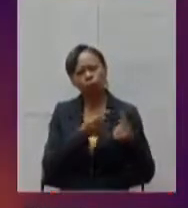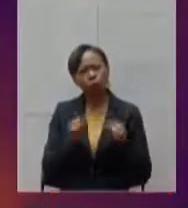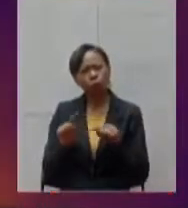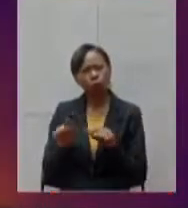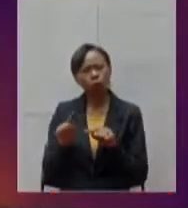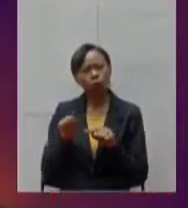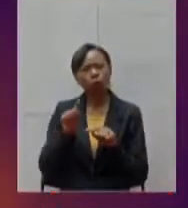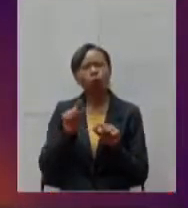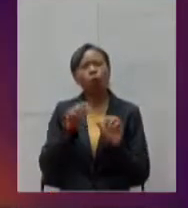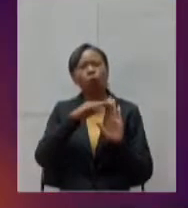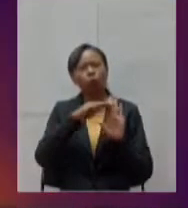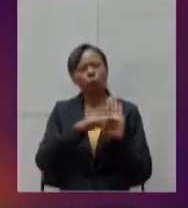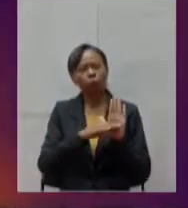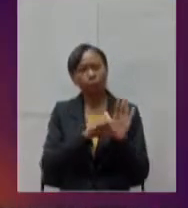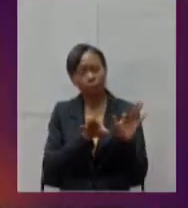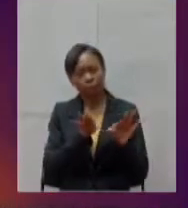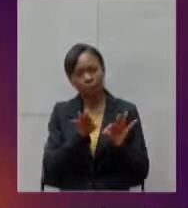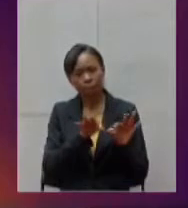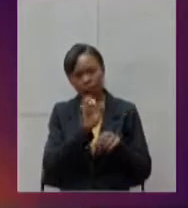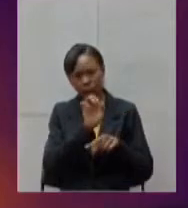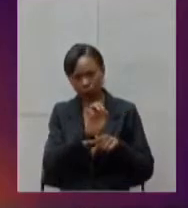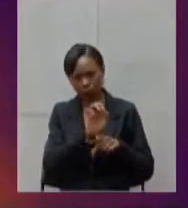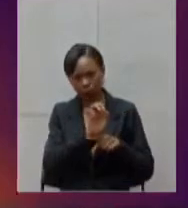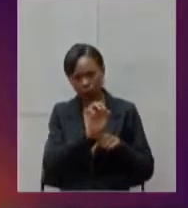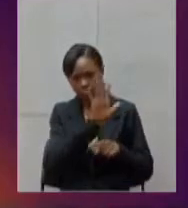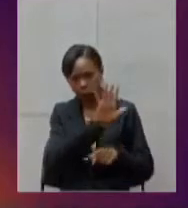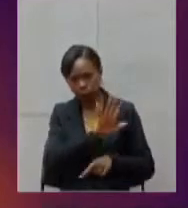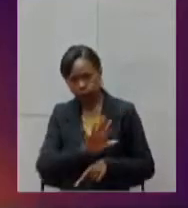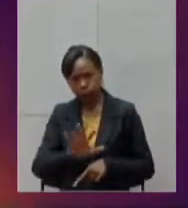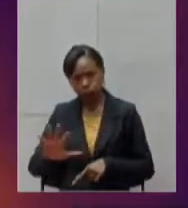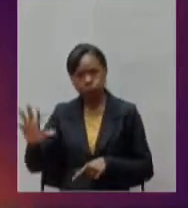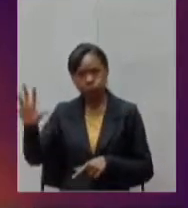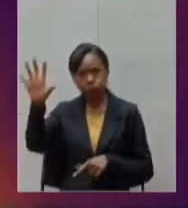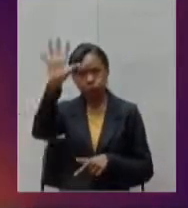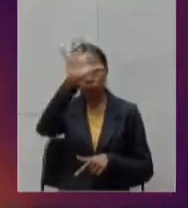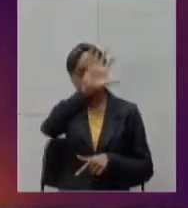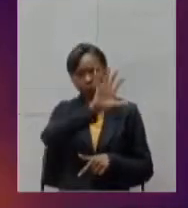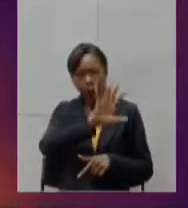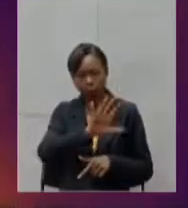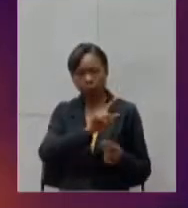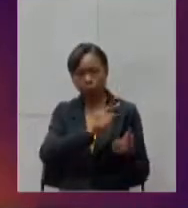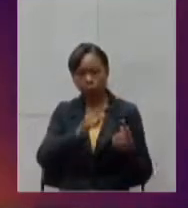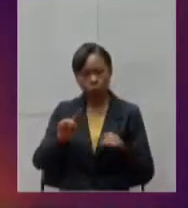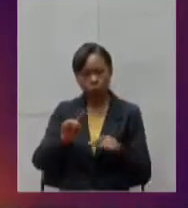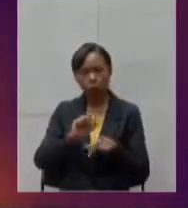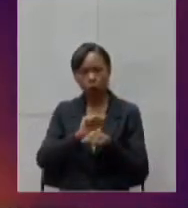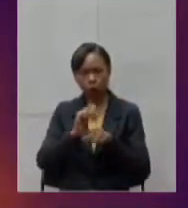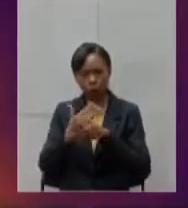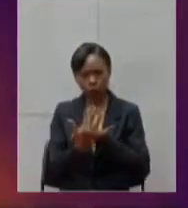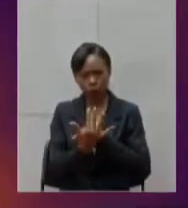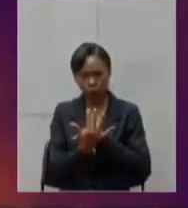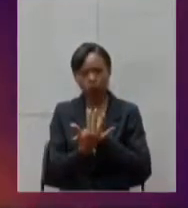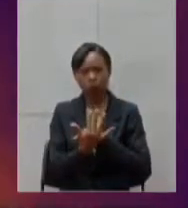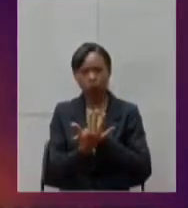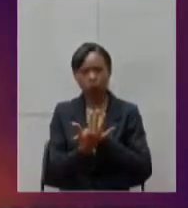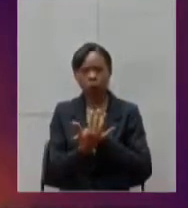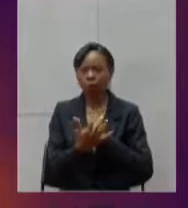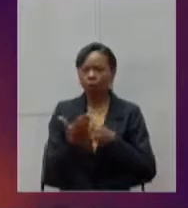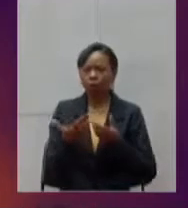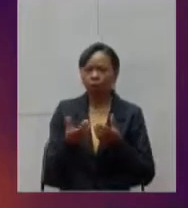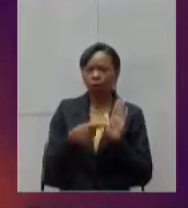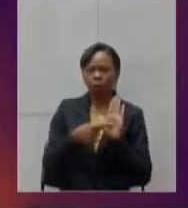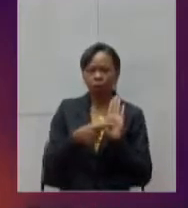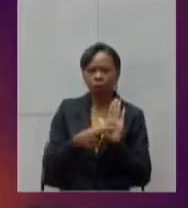estadual e macro-regional de enfrentamento à Covid, esse plano traz toda a estruturação da rede do Estado, com